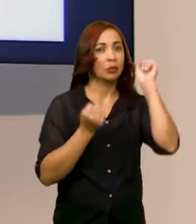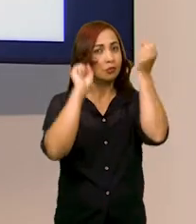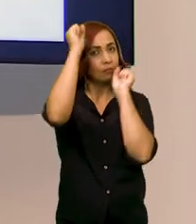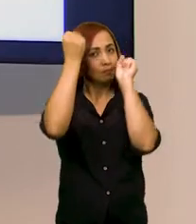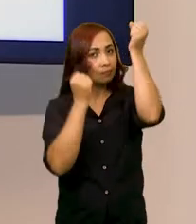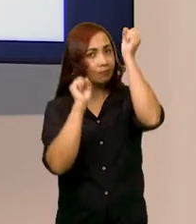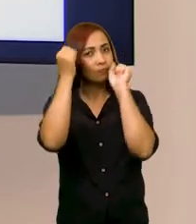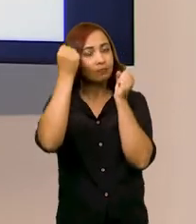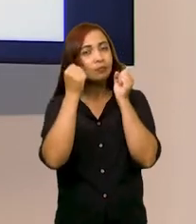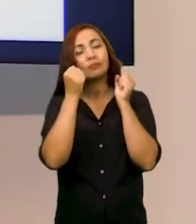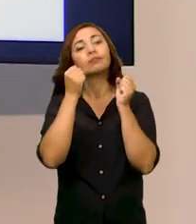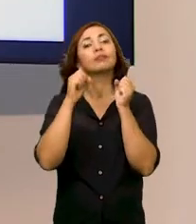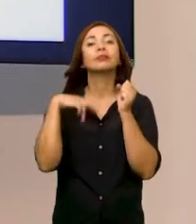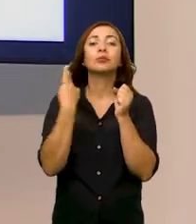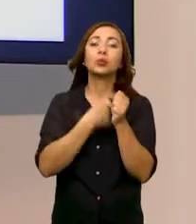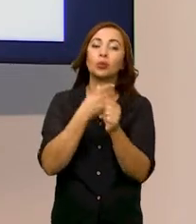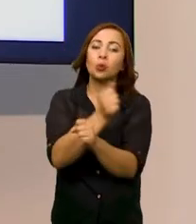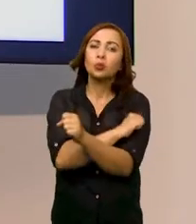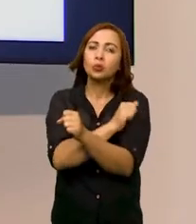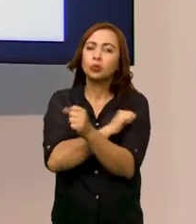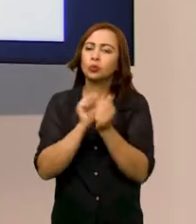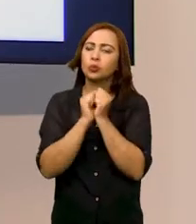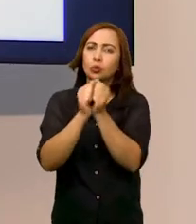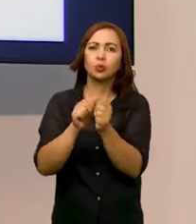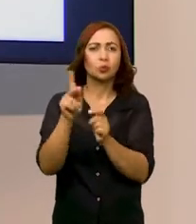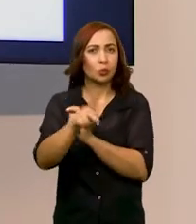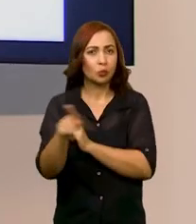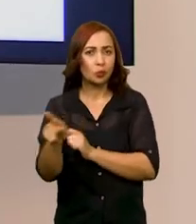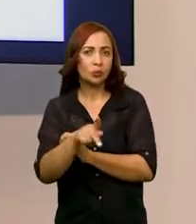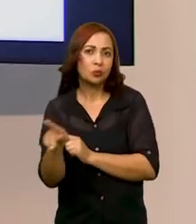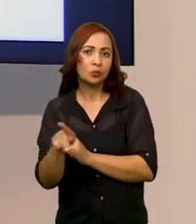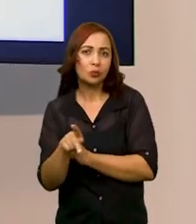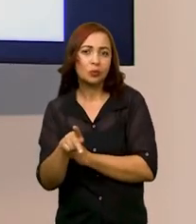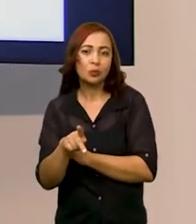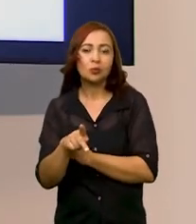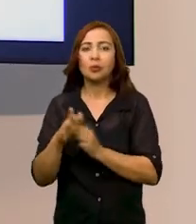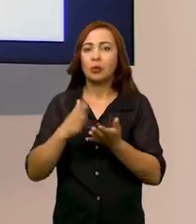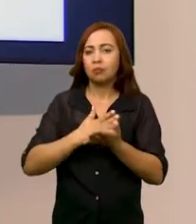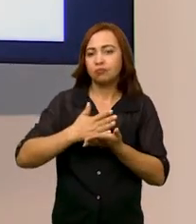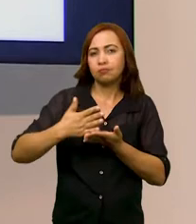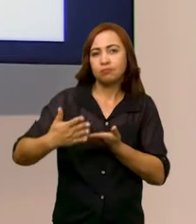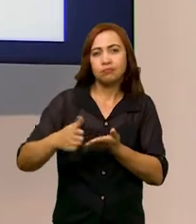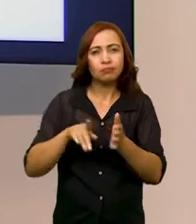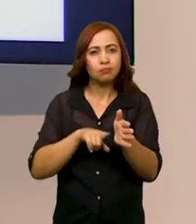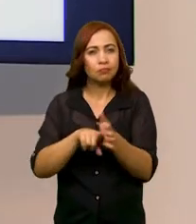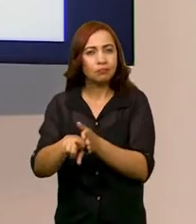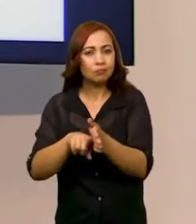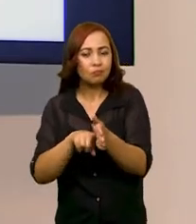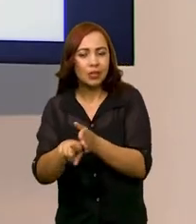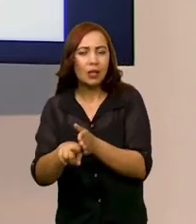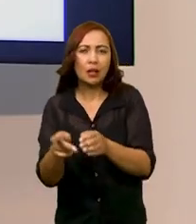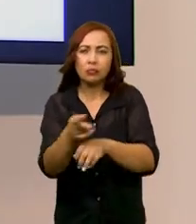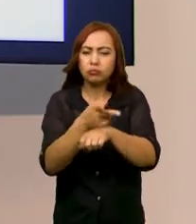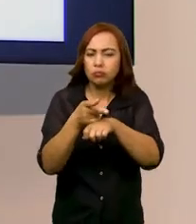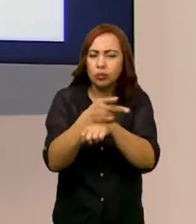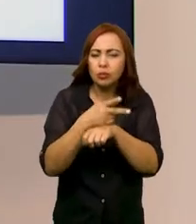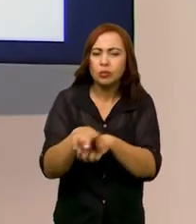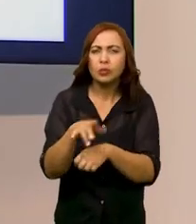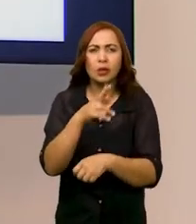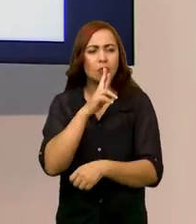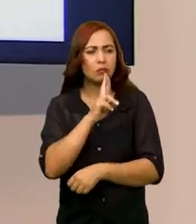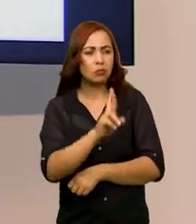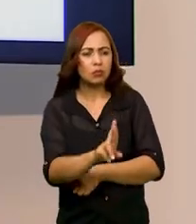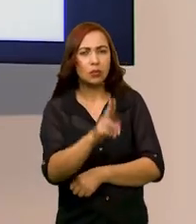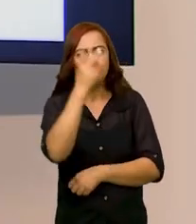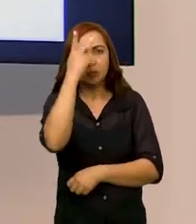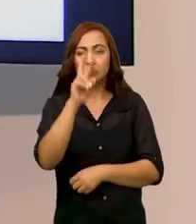para a fábrica, e aí os nossos alunos, juntamente com seus professores, irão pesquisar, irão buscar uma solução para esse